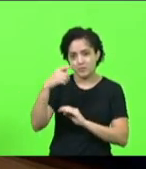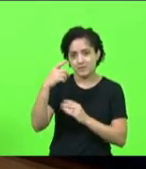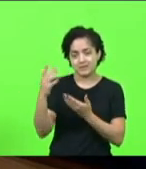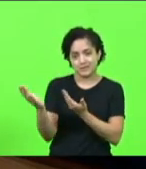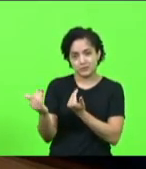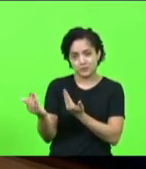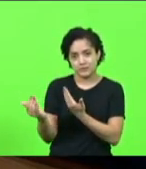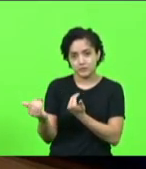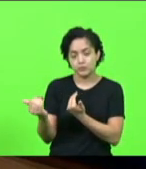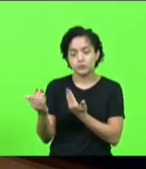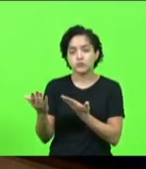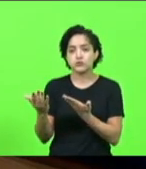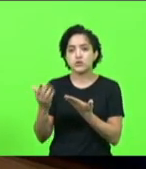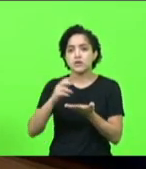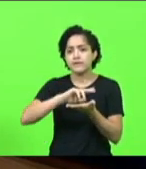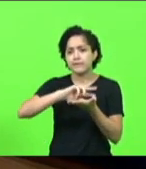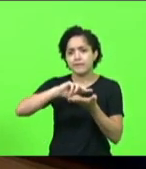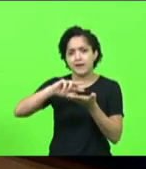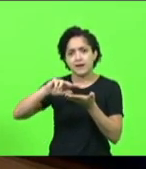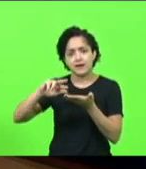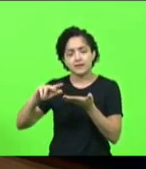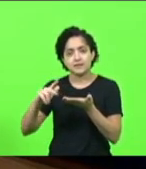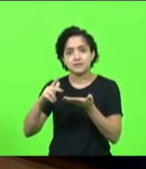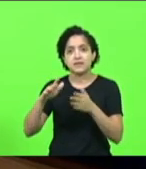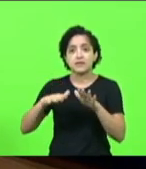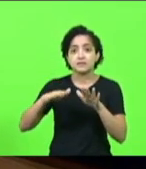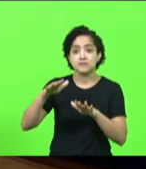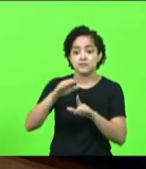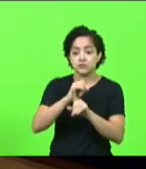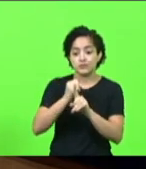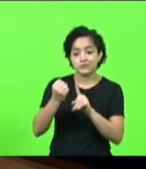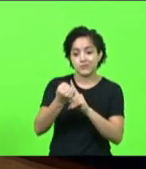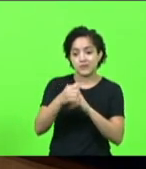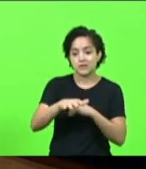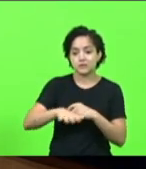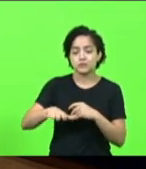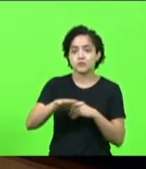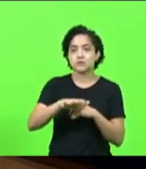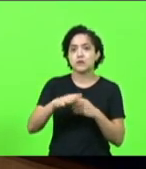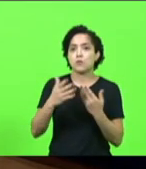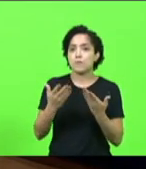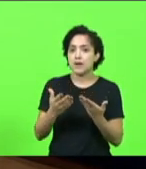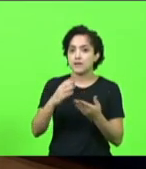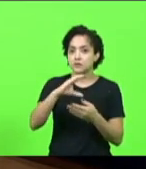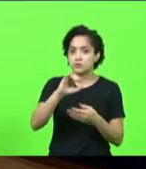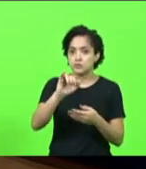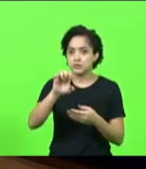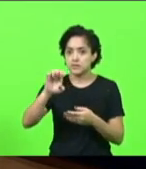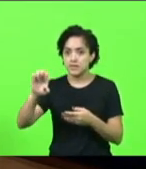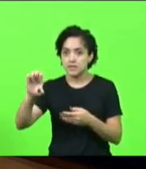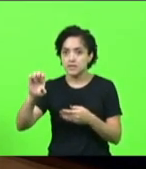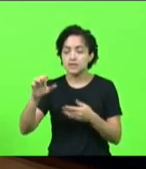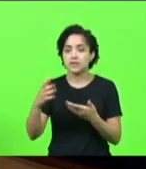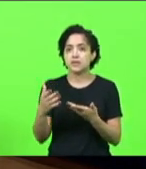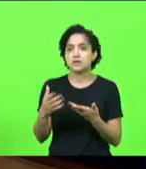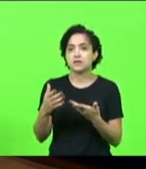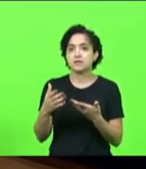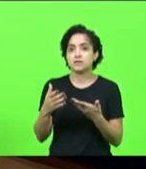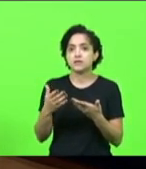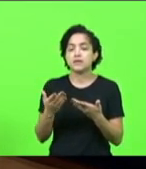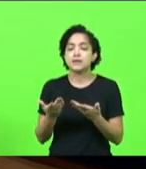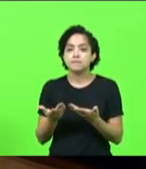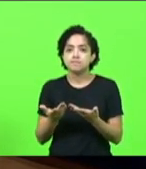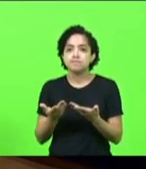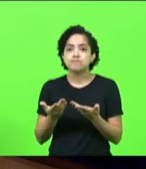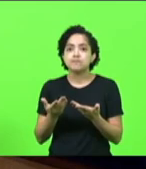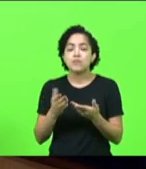e outras dificuldades às vezes até sociais e o CIE com uma estrutura e uma capilaridade